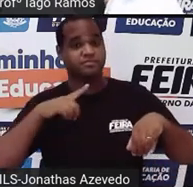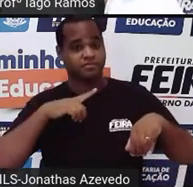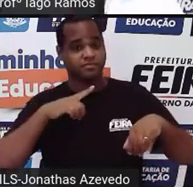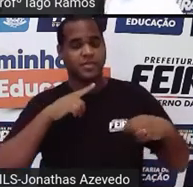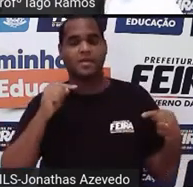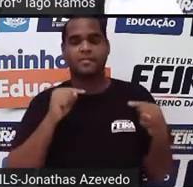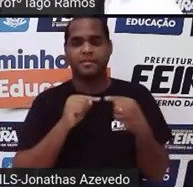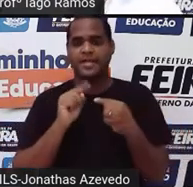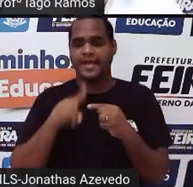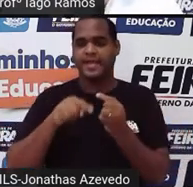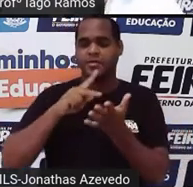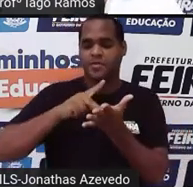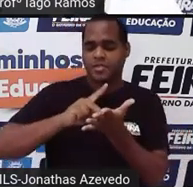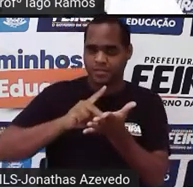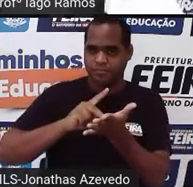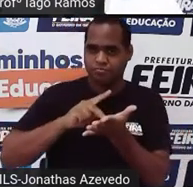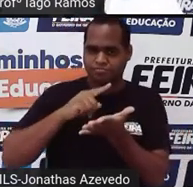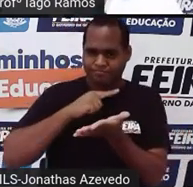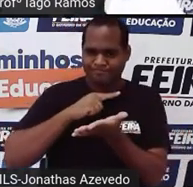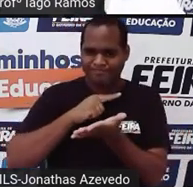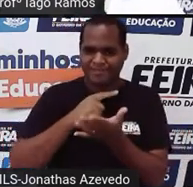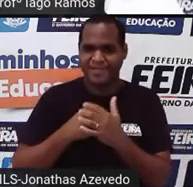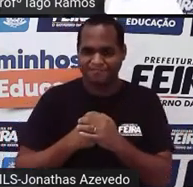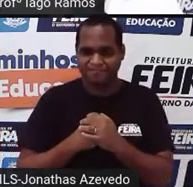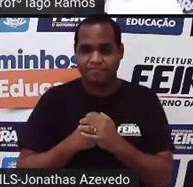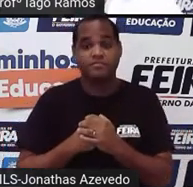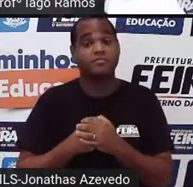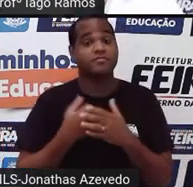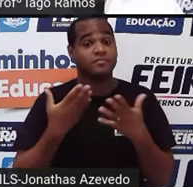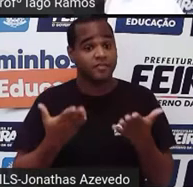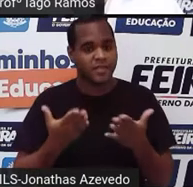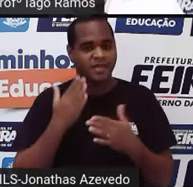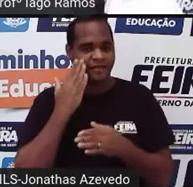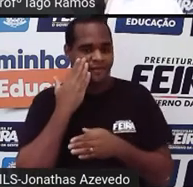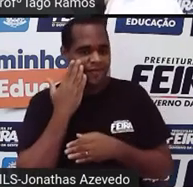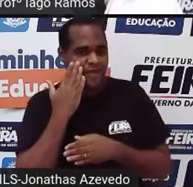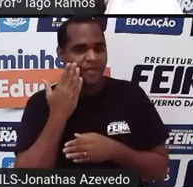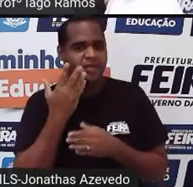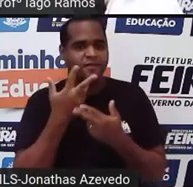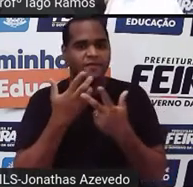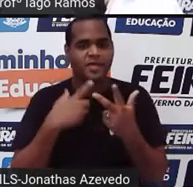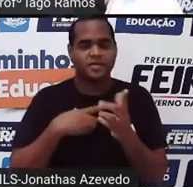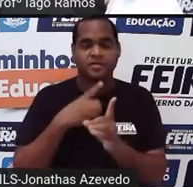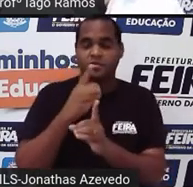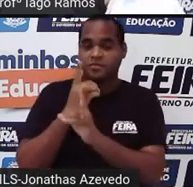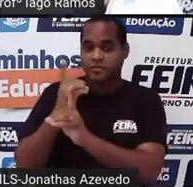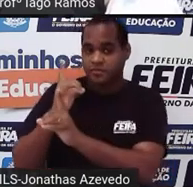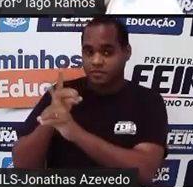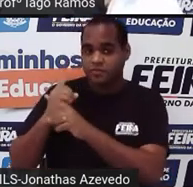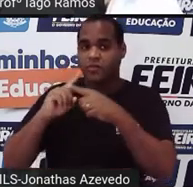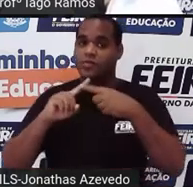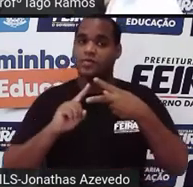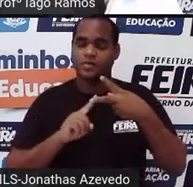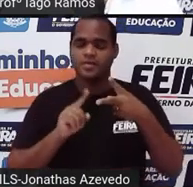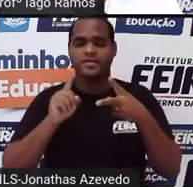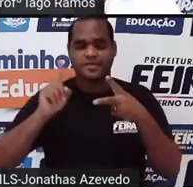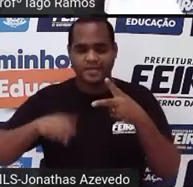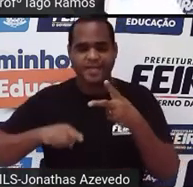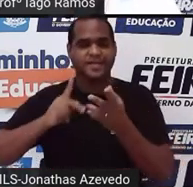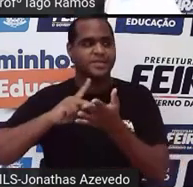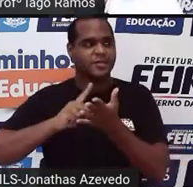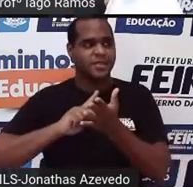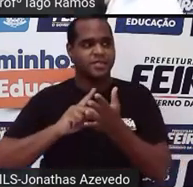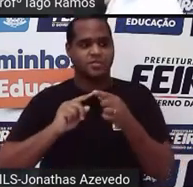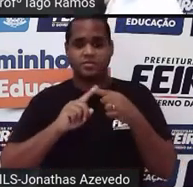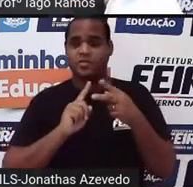são sólidos geométricos, tá? Para a gente encontrar esse volume para esses dois tipos de sólido, o